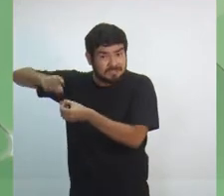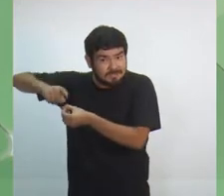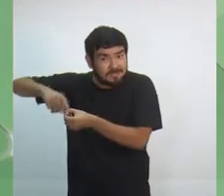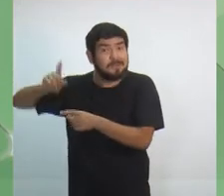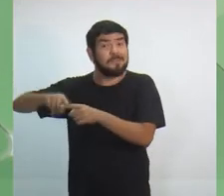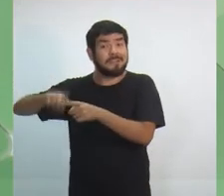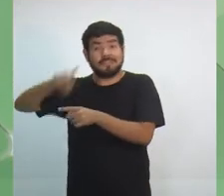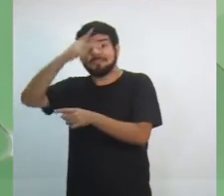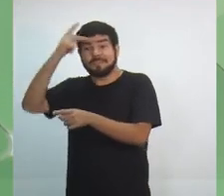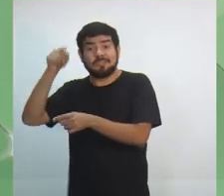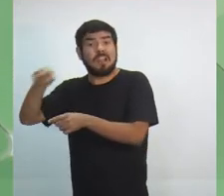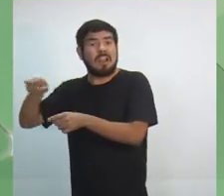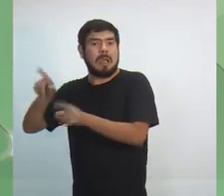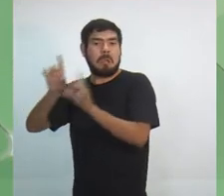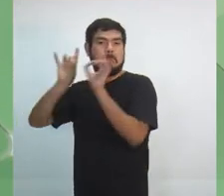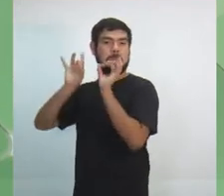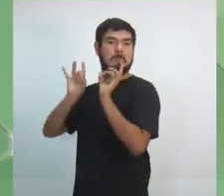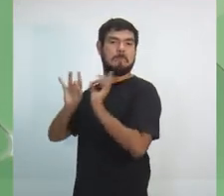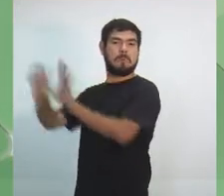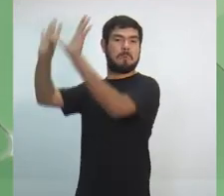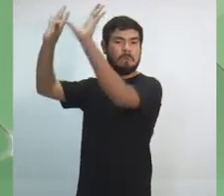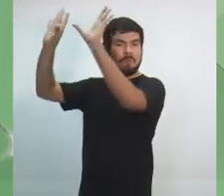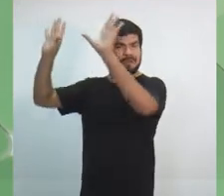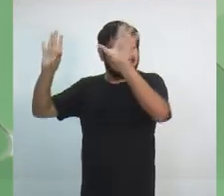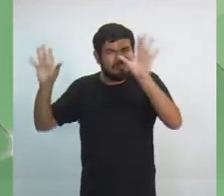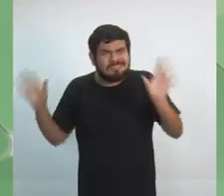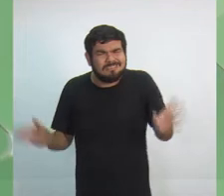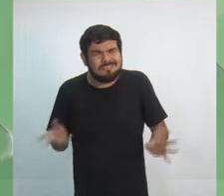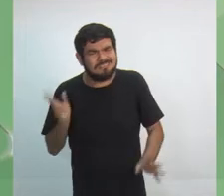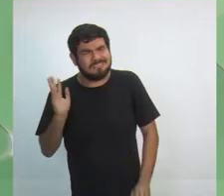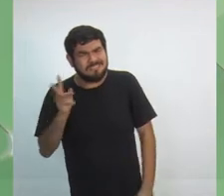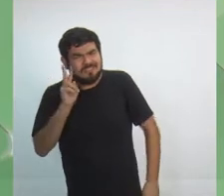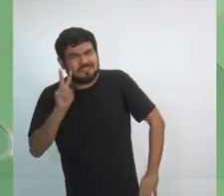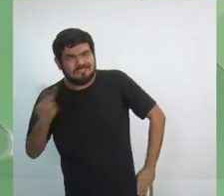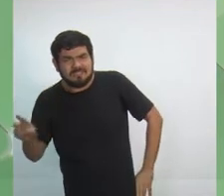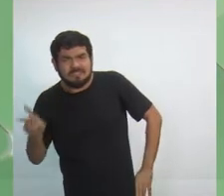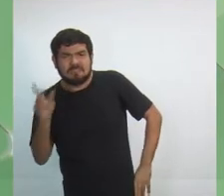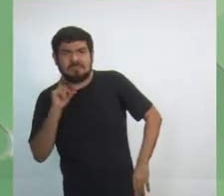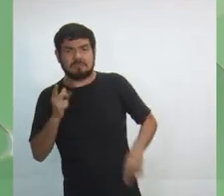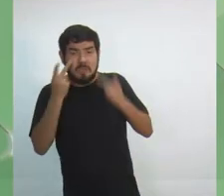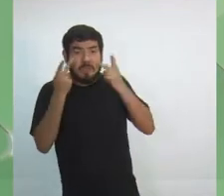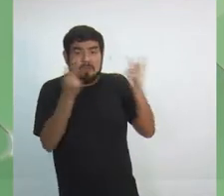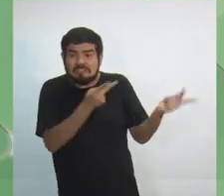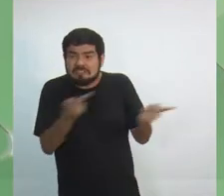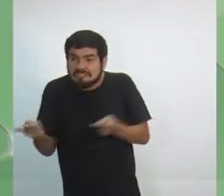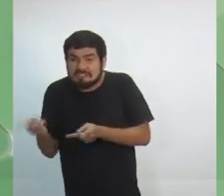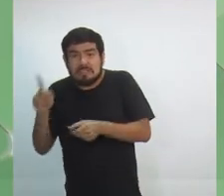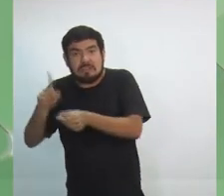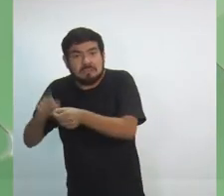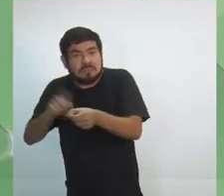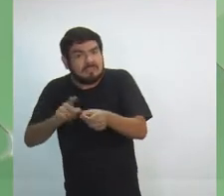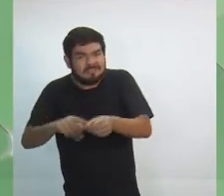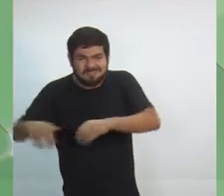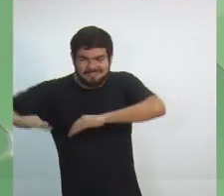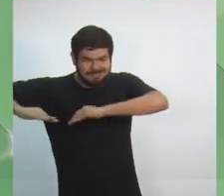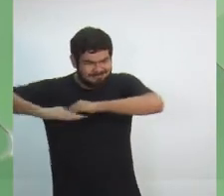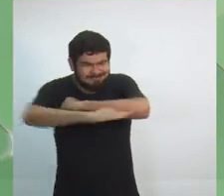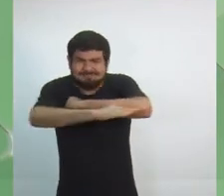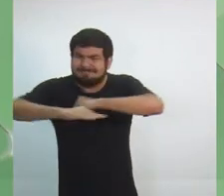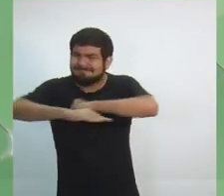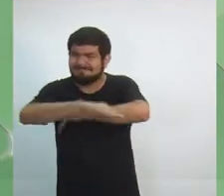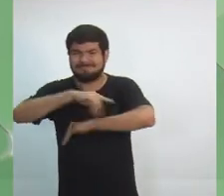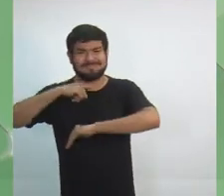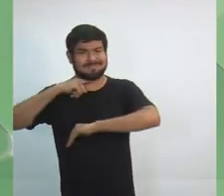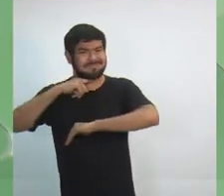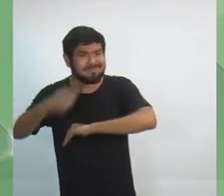as pessoas lá estão abandonadas. Nós tivemos visitando alguns municípios, as vicinais, as estradas, não conseguem fazer o escoamento. E ao não